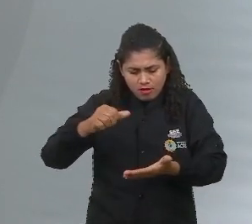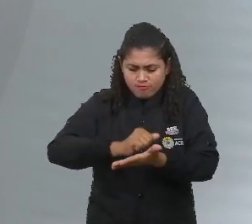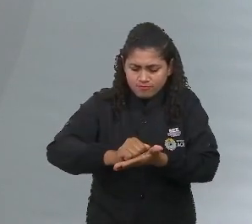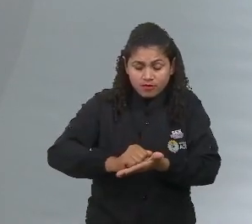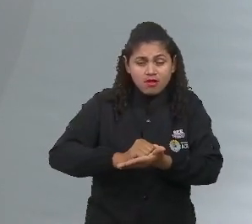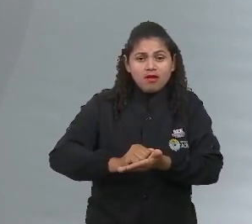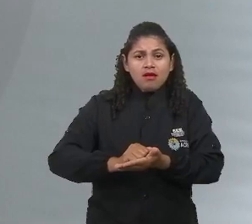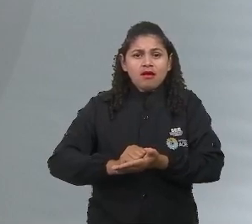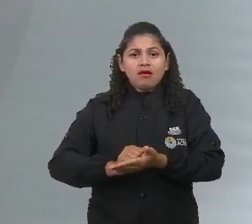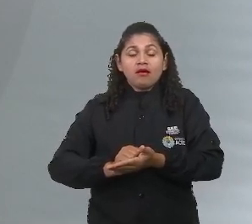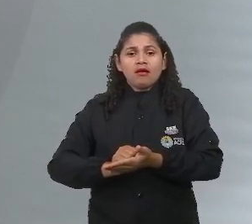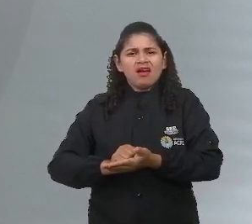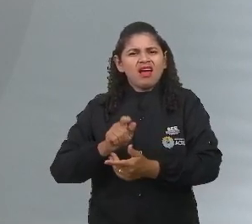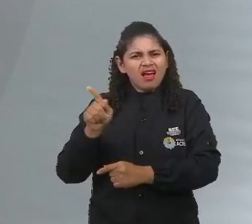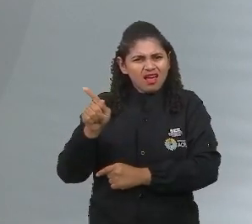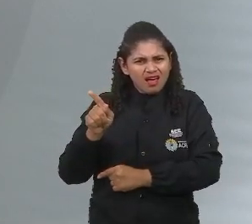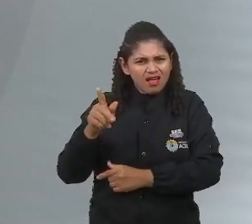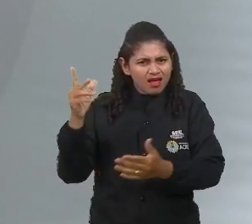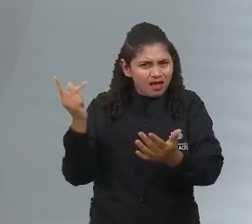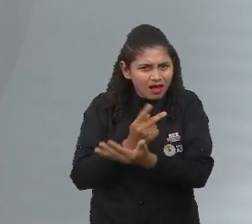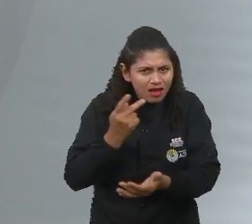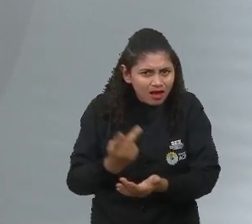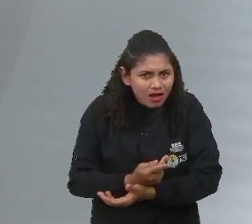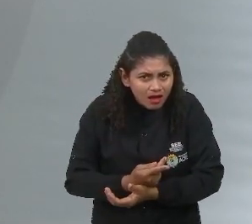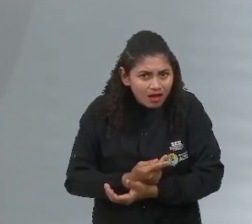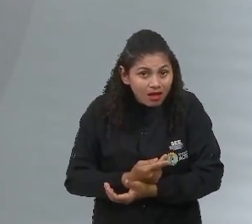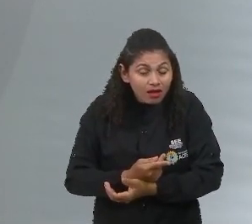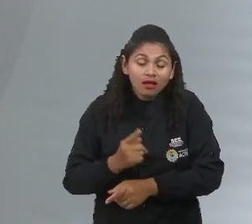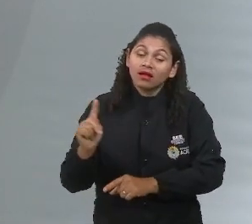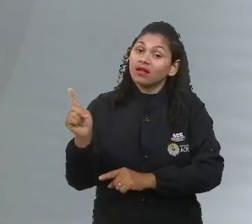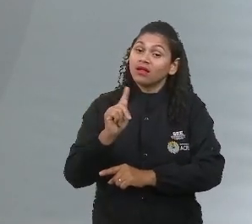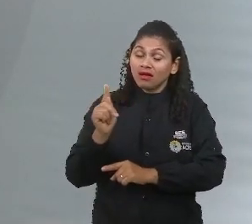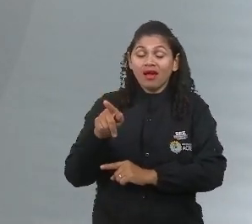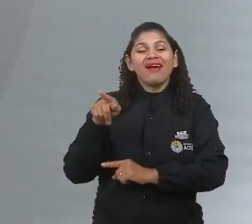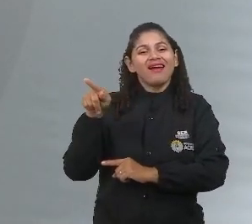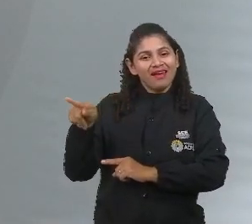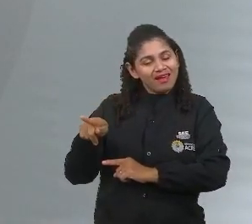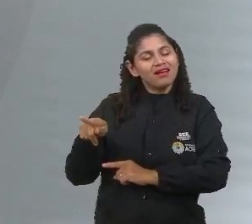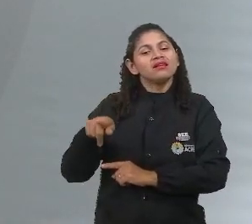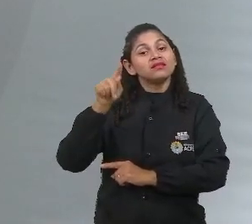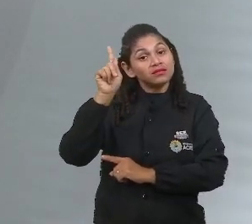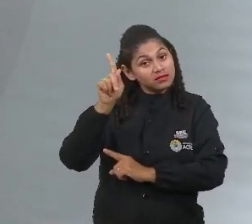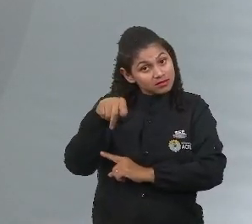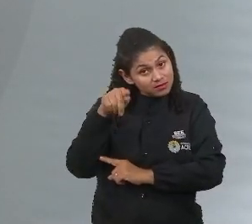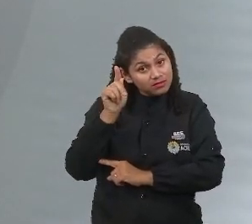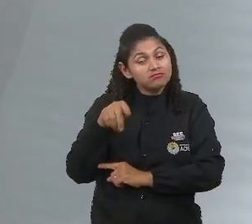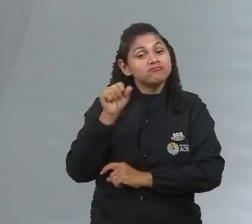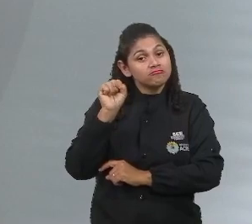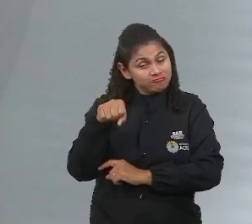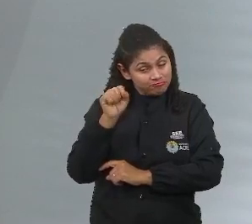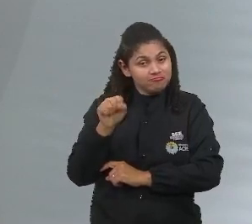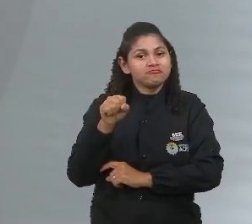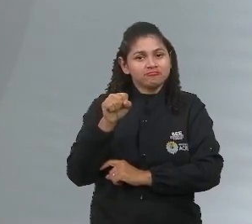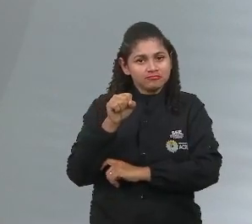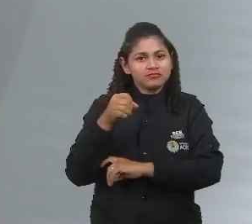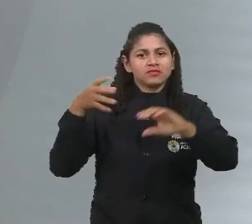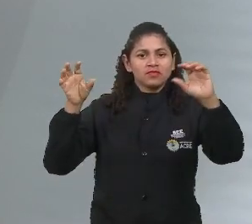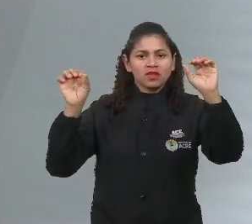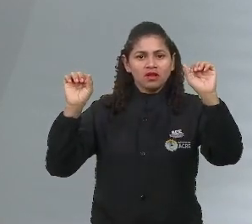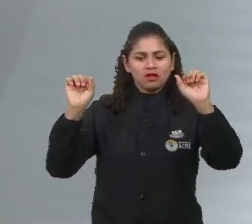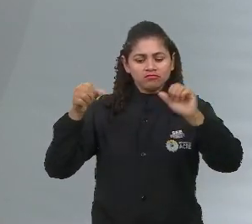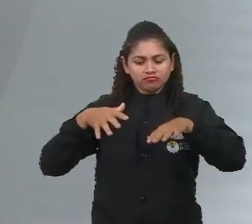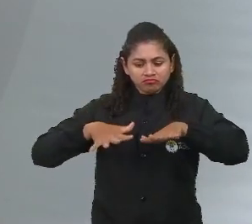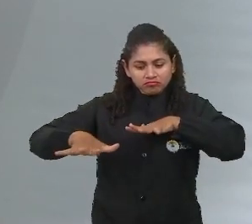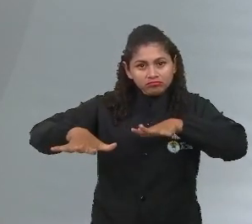Não. Ela faz atividade física. Pasmem. Toda ação corporal que ponha ele em